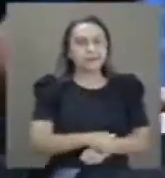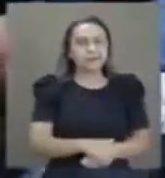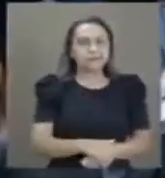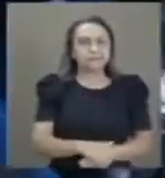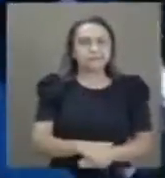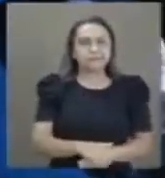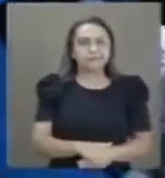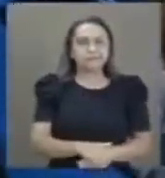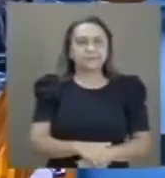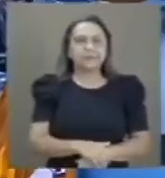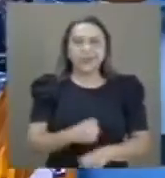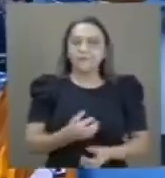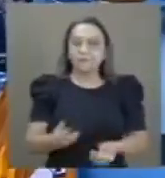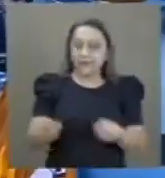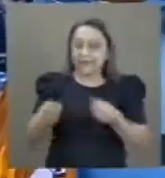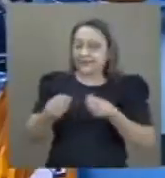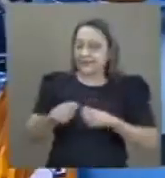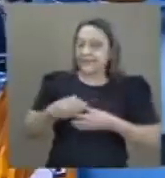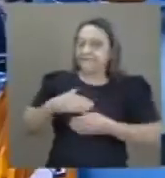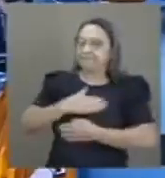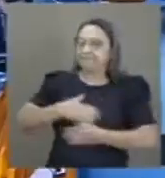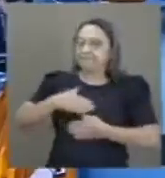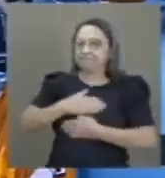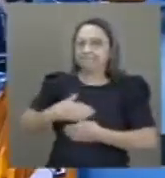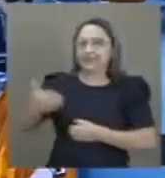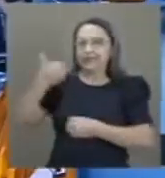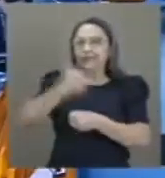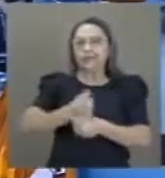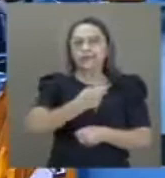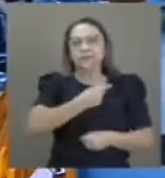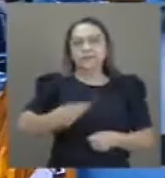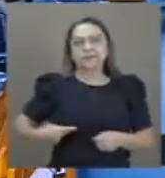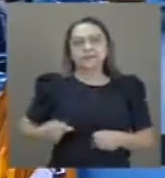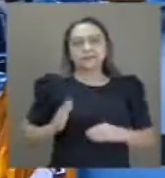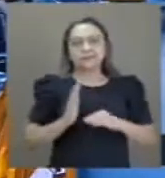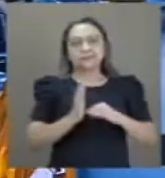Vou receber com muito gosto, em nome da presidência do Senado.